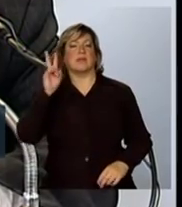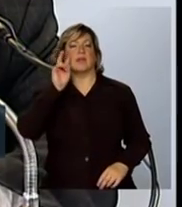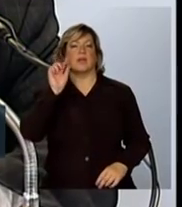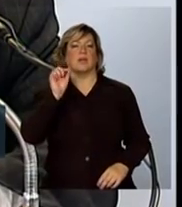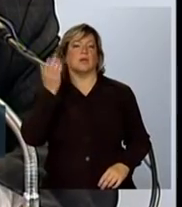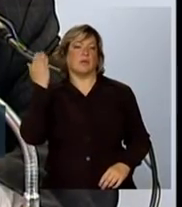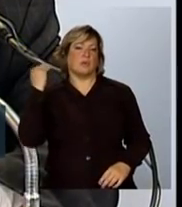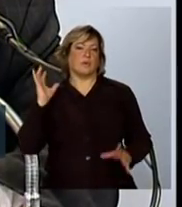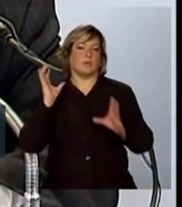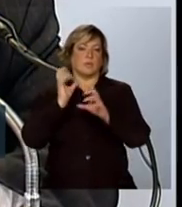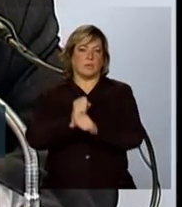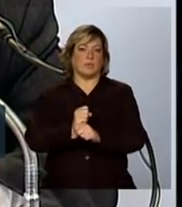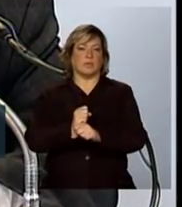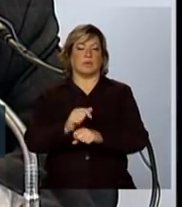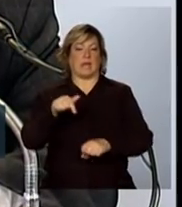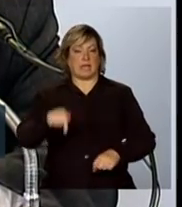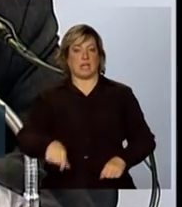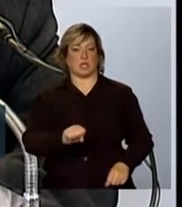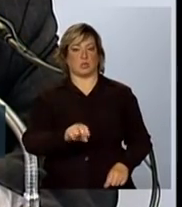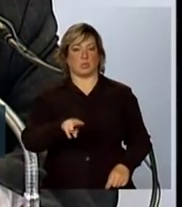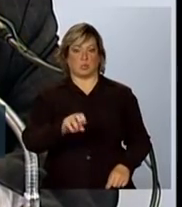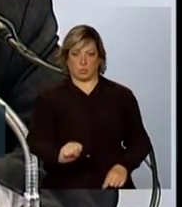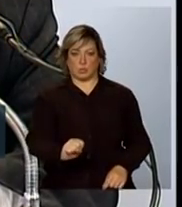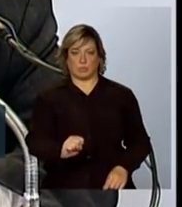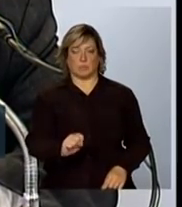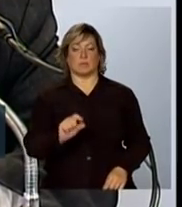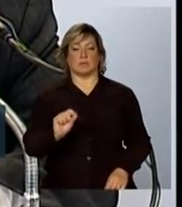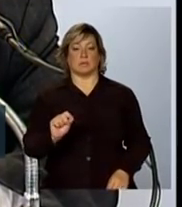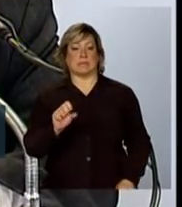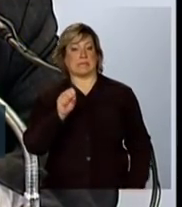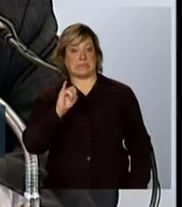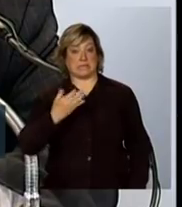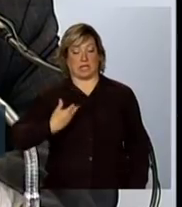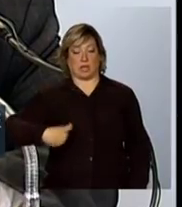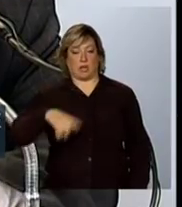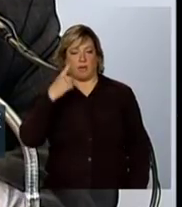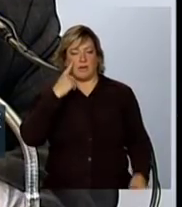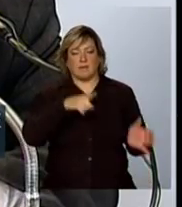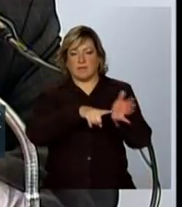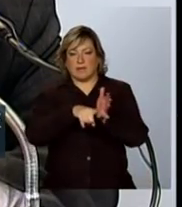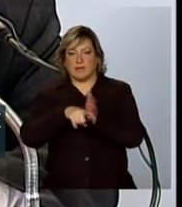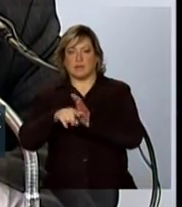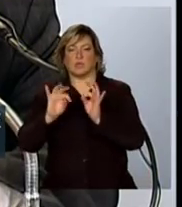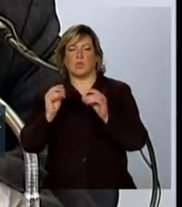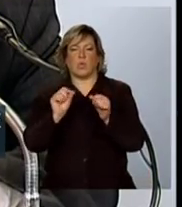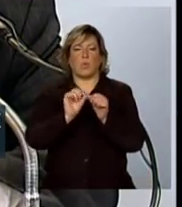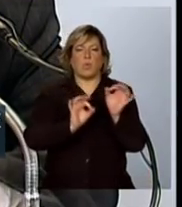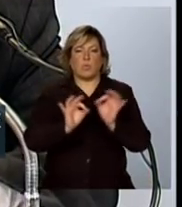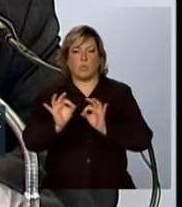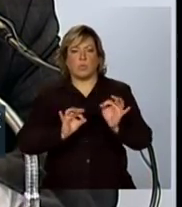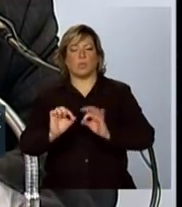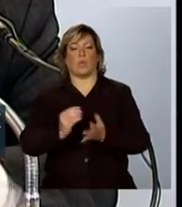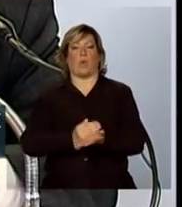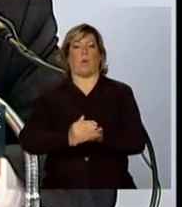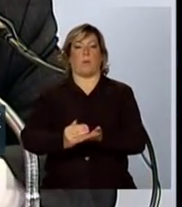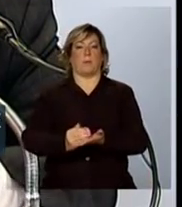recente nossa aqui, do SUS, se nós formos verificar aí os arranjos que foram feitos a partir da